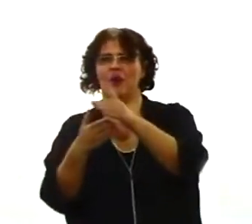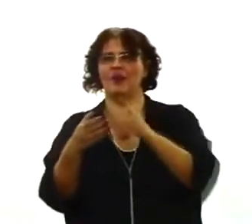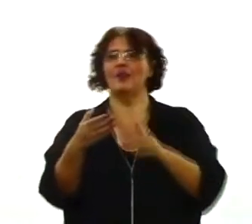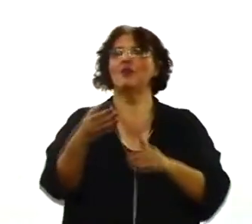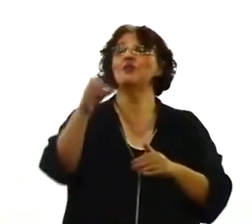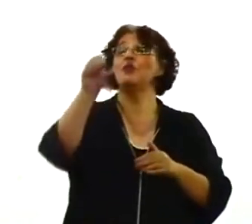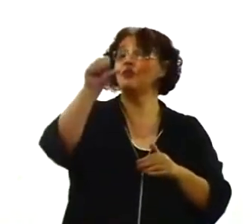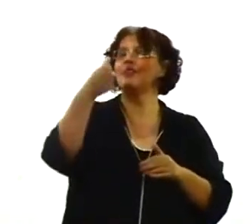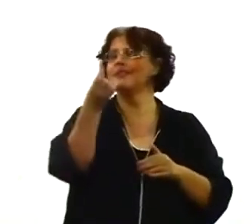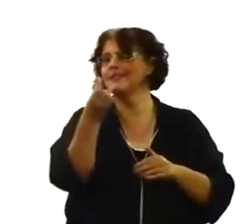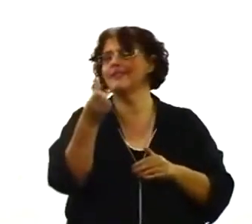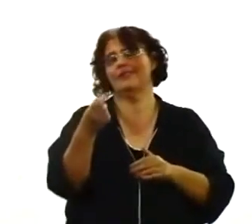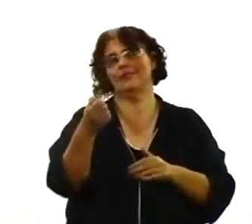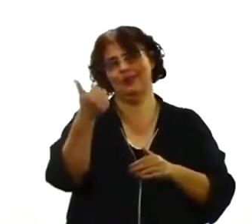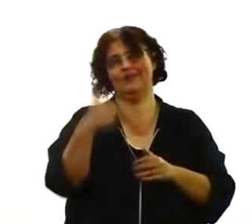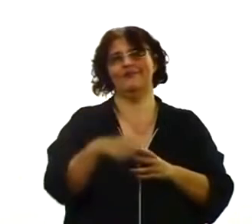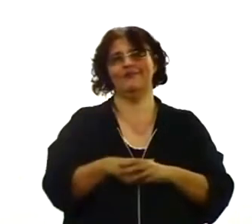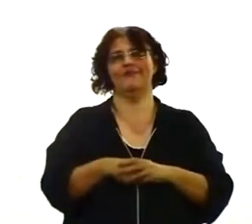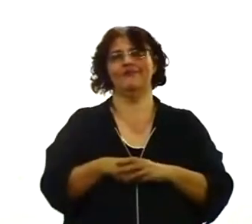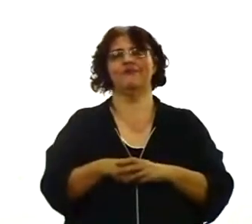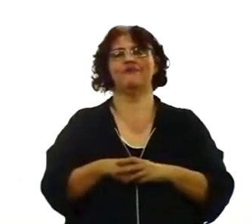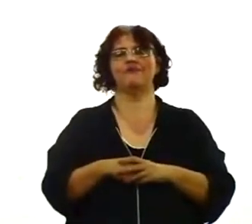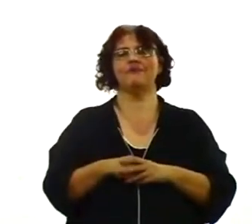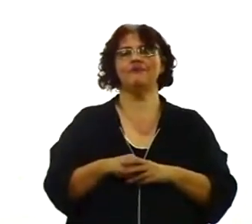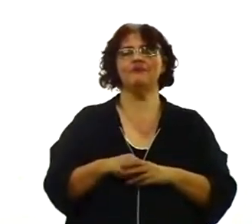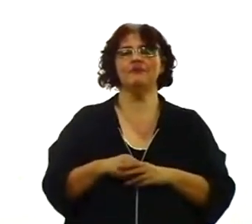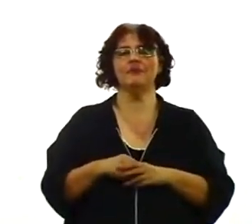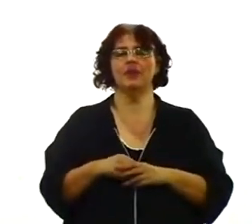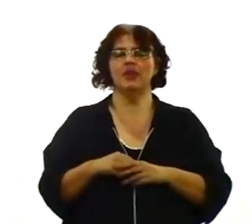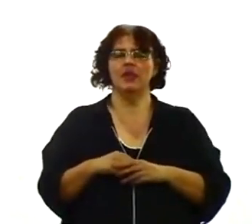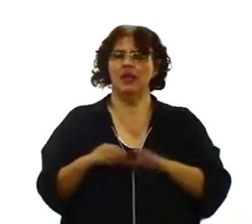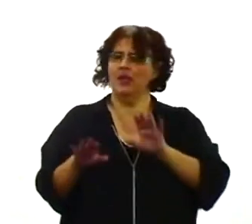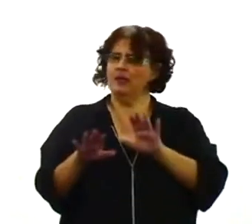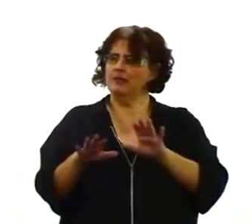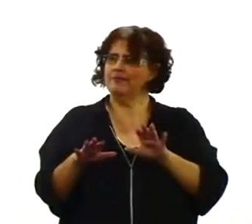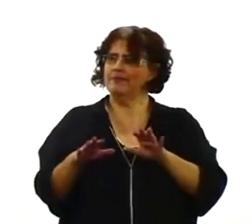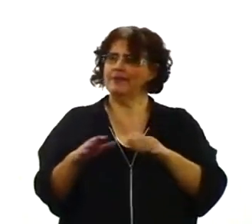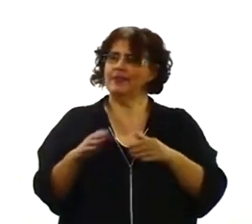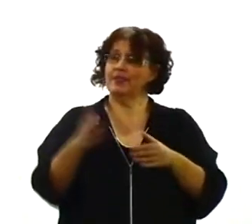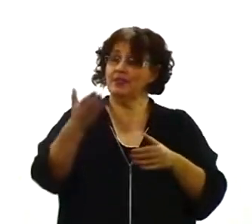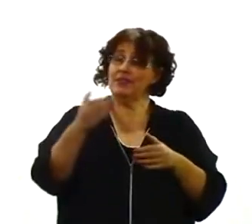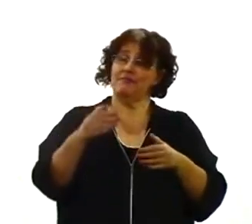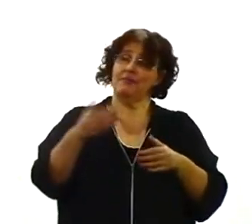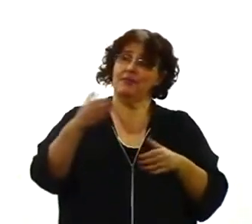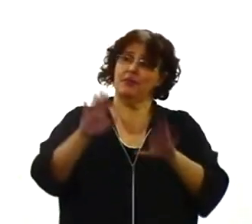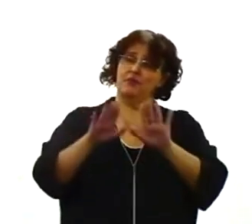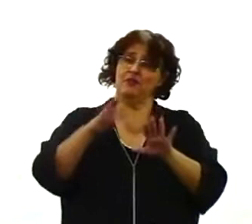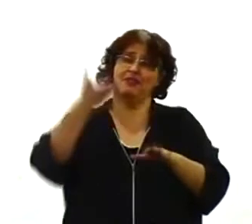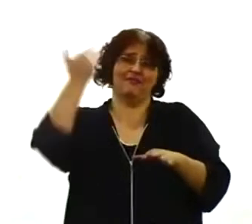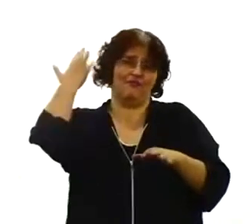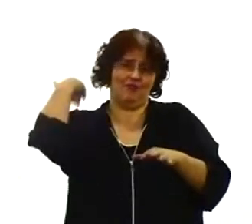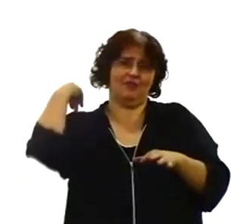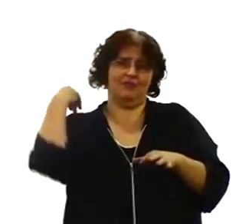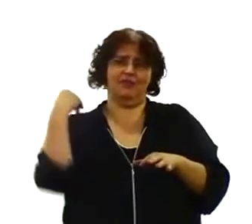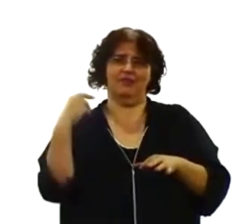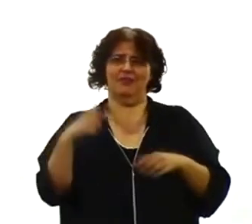Talvez lá nos períodos das guerras mundiais, da guerra mundial, talvez alguma dificuldade, mas no geral,